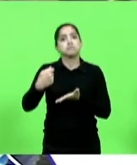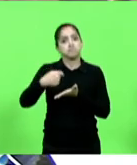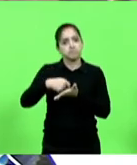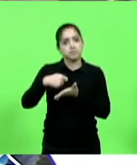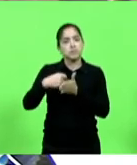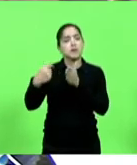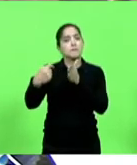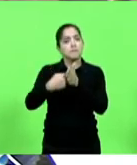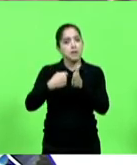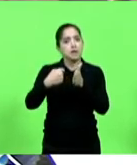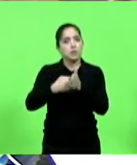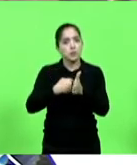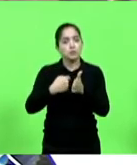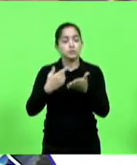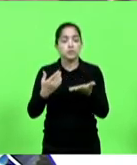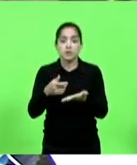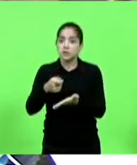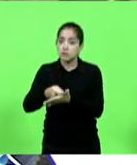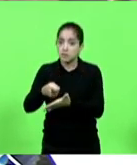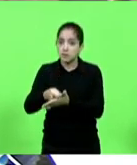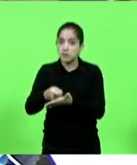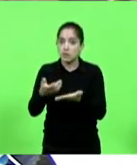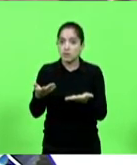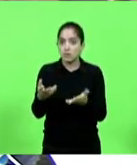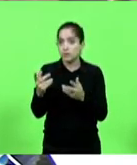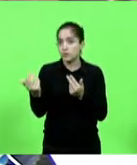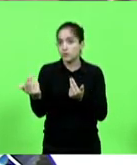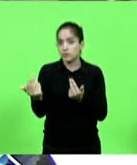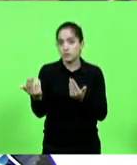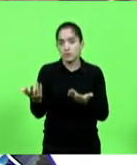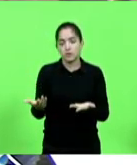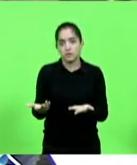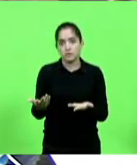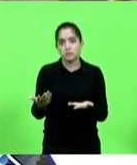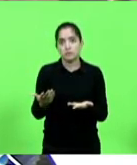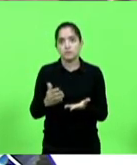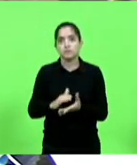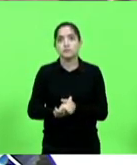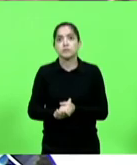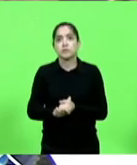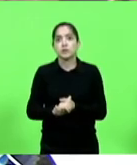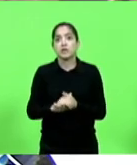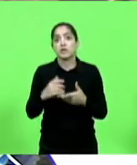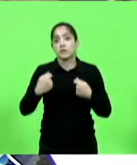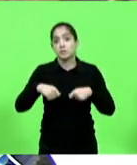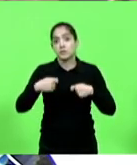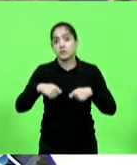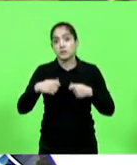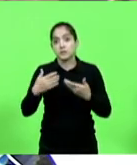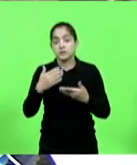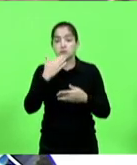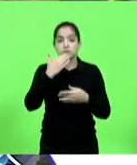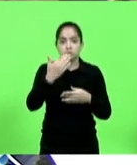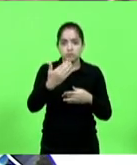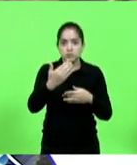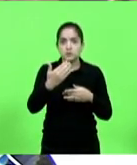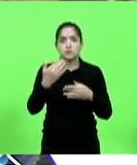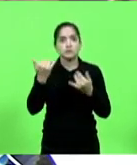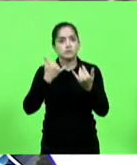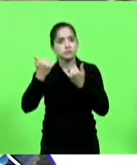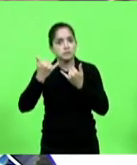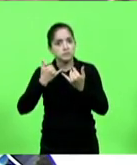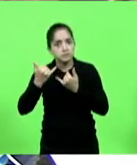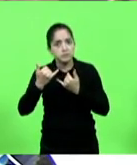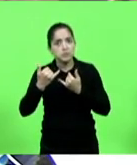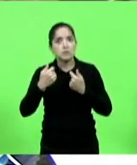e também cobro por isso, por consequência das cobranças que sofro. E por que nós temos, se eu faço o pedido de informação, é porque eu tenho